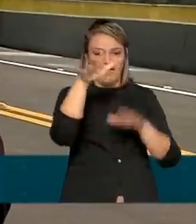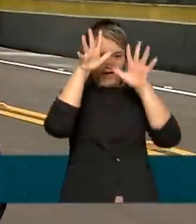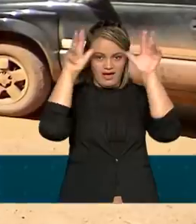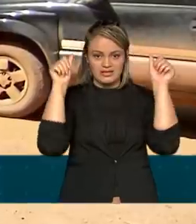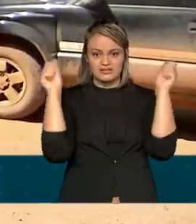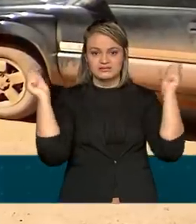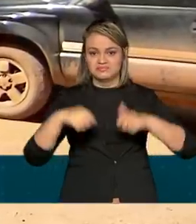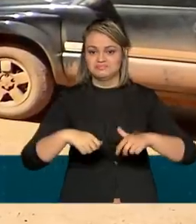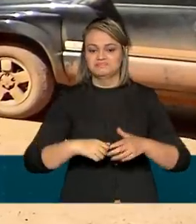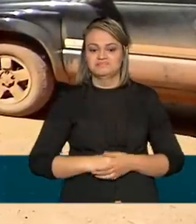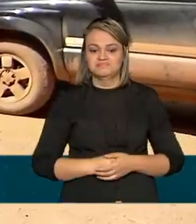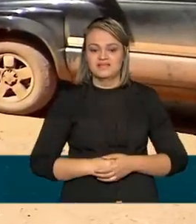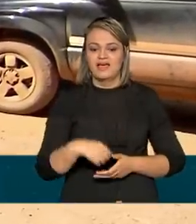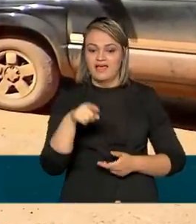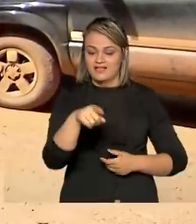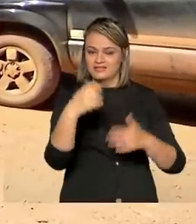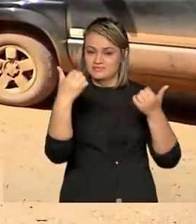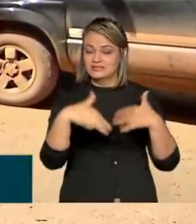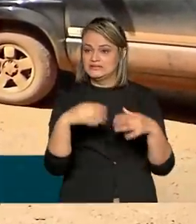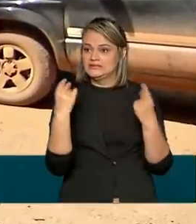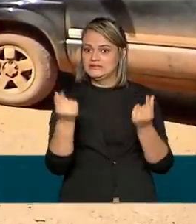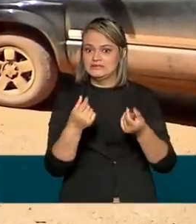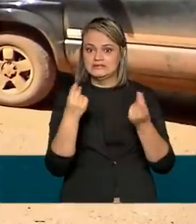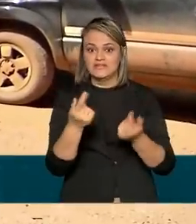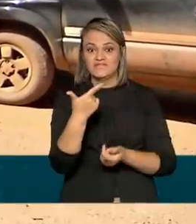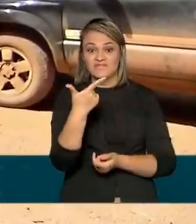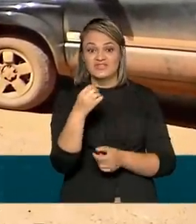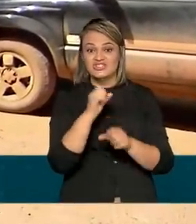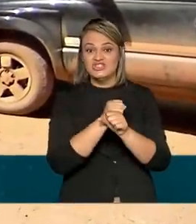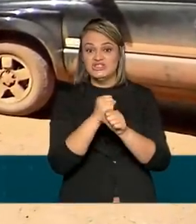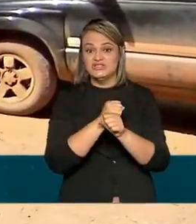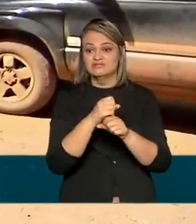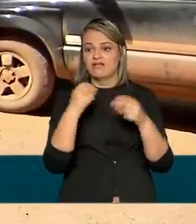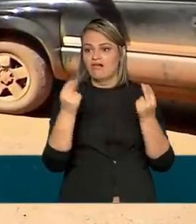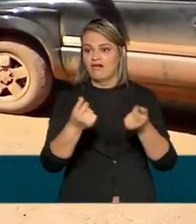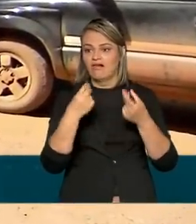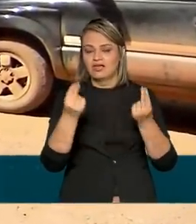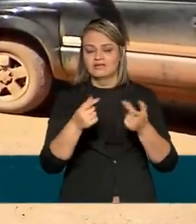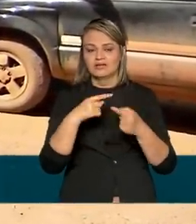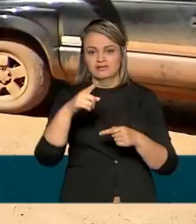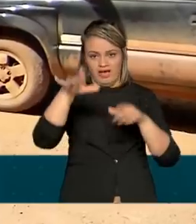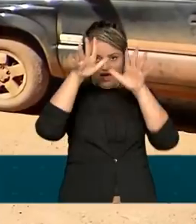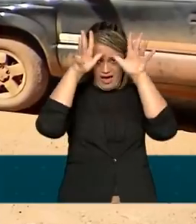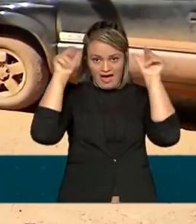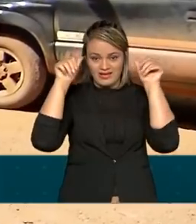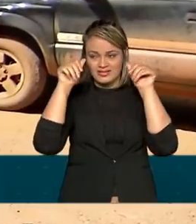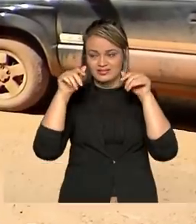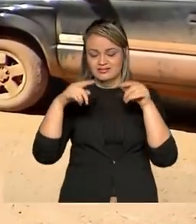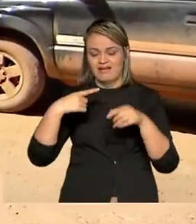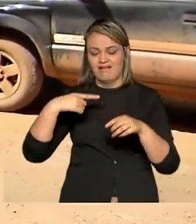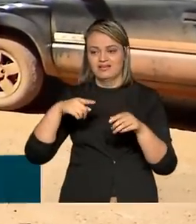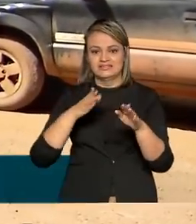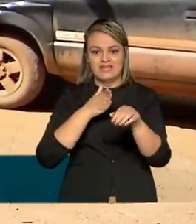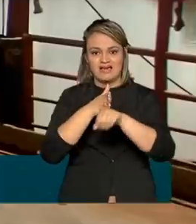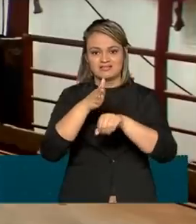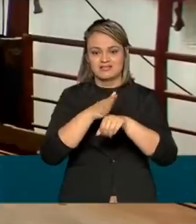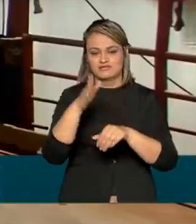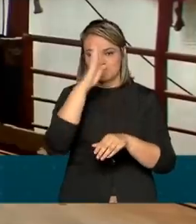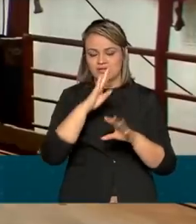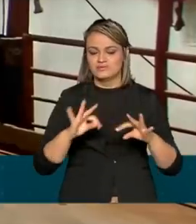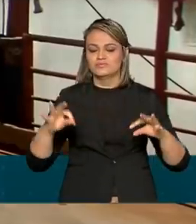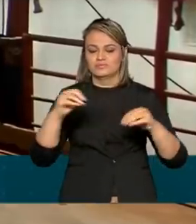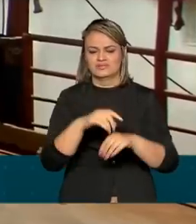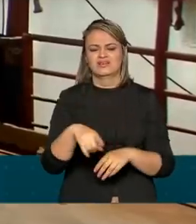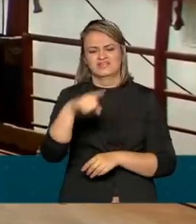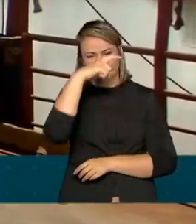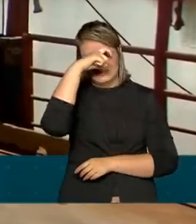Acre. Há muitos anos, a gente vem esperando há mais de 20 anos, na realidade, é a interligação do Acre com o Brasil, essa obra, é muito importante. Foi muito